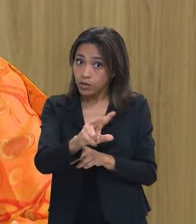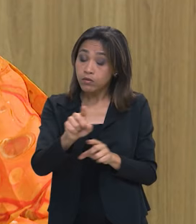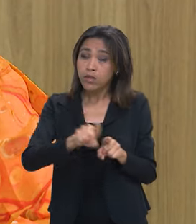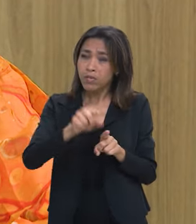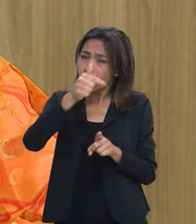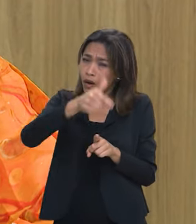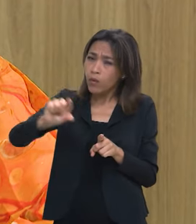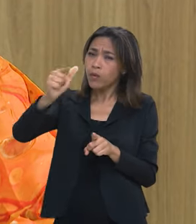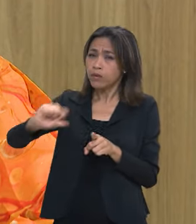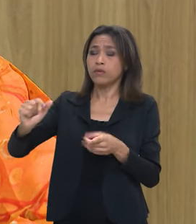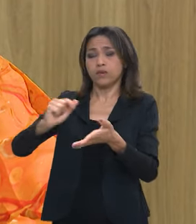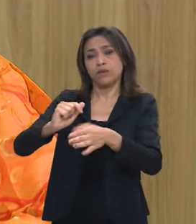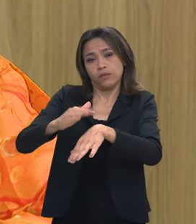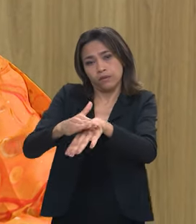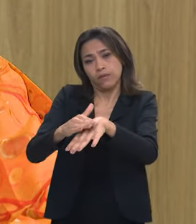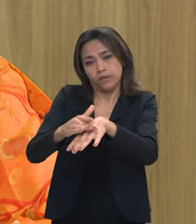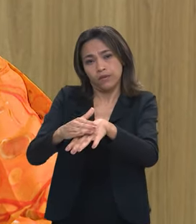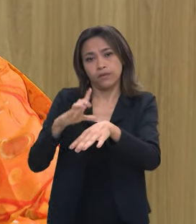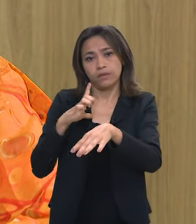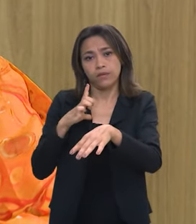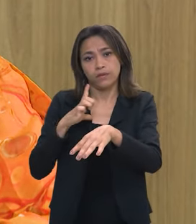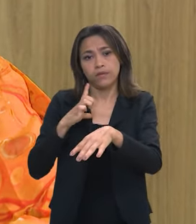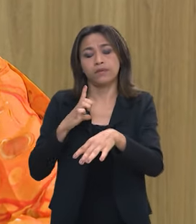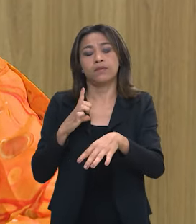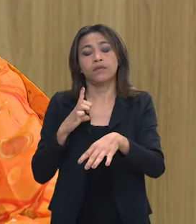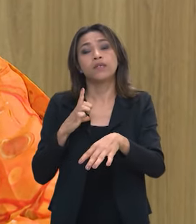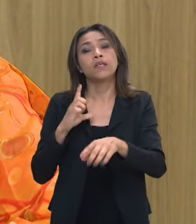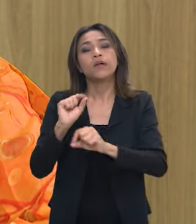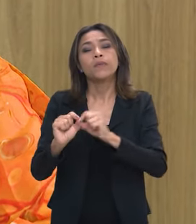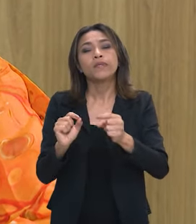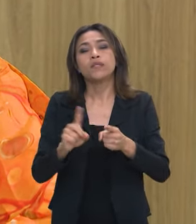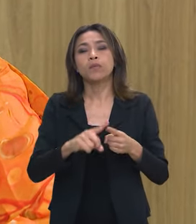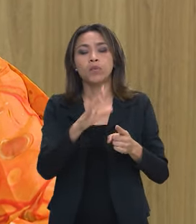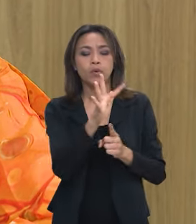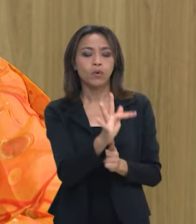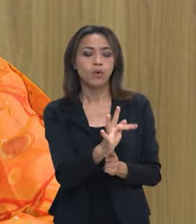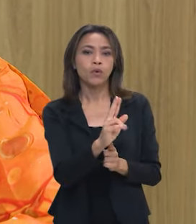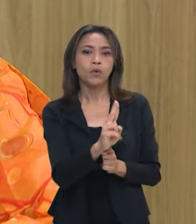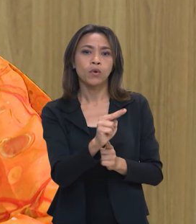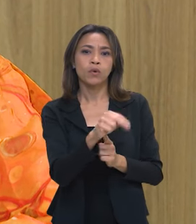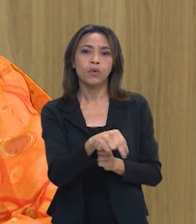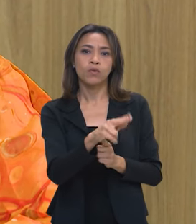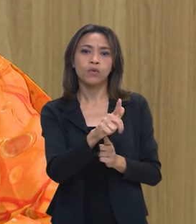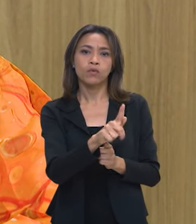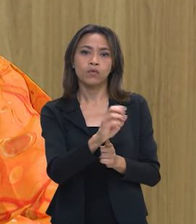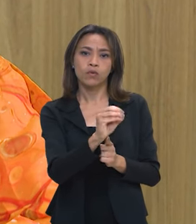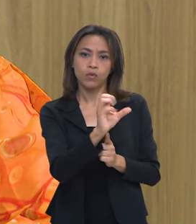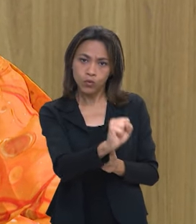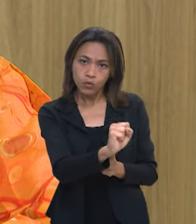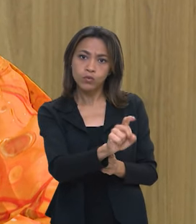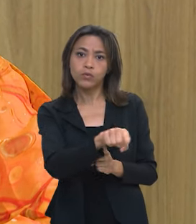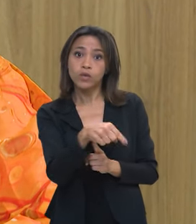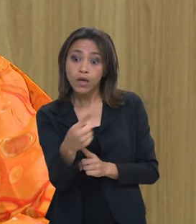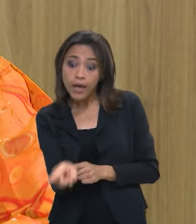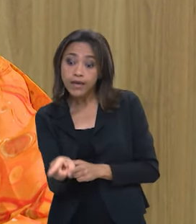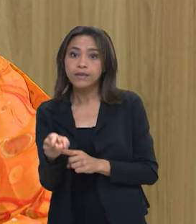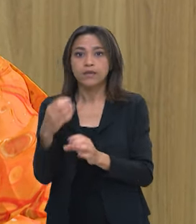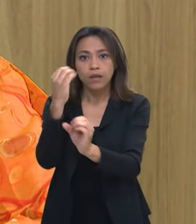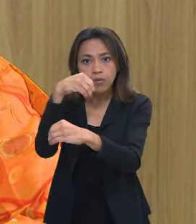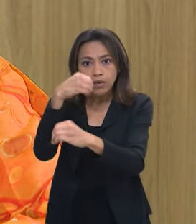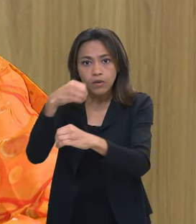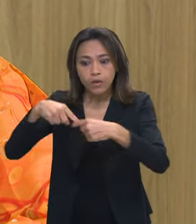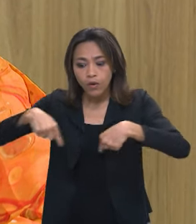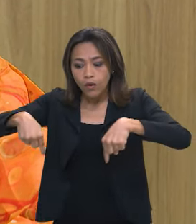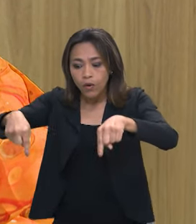também a outros patógenos como dizemos que é o caso de fungos então é um laboratório de